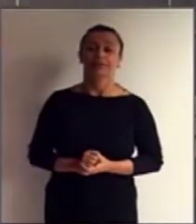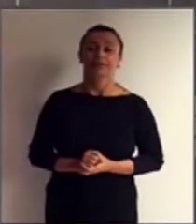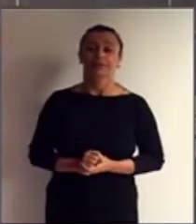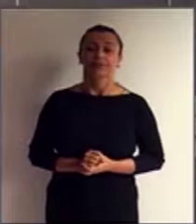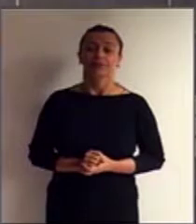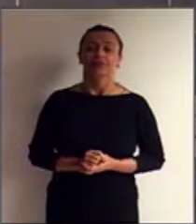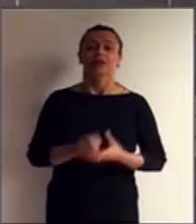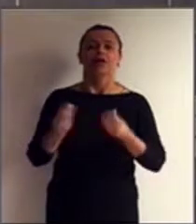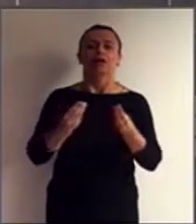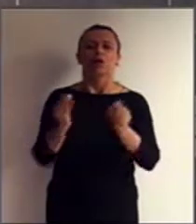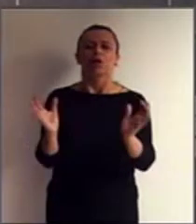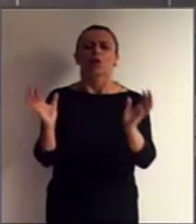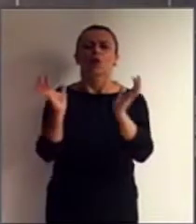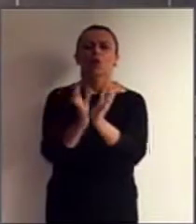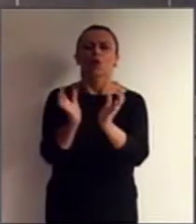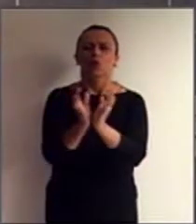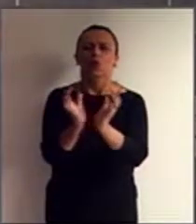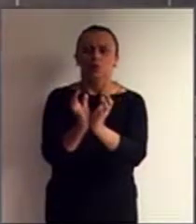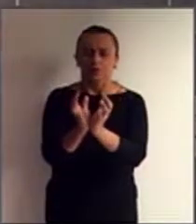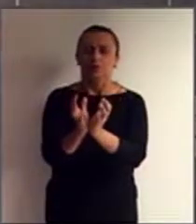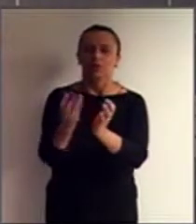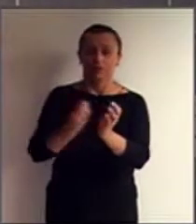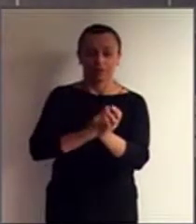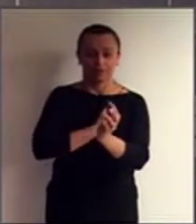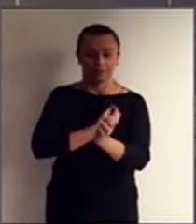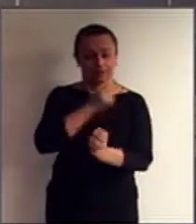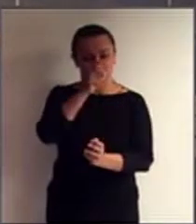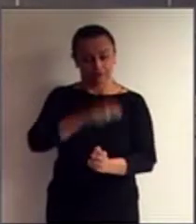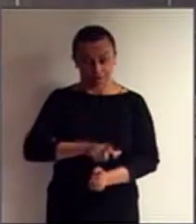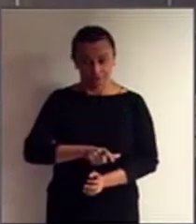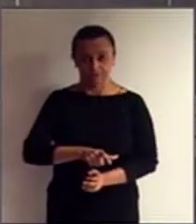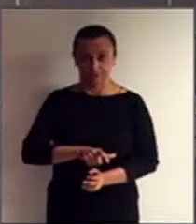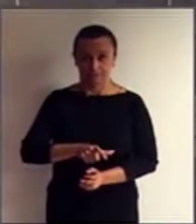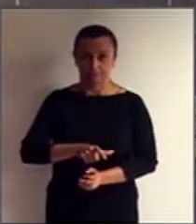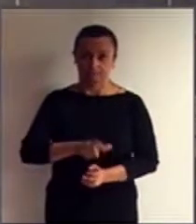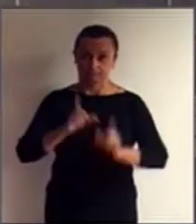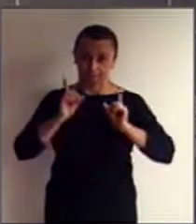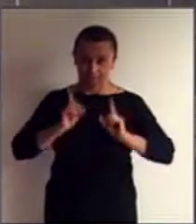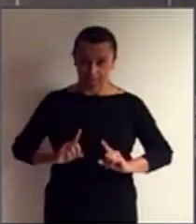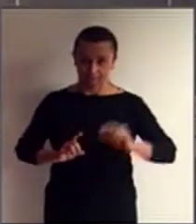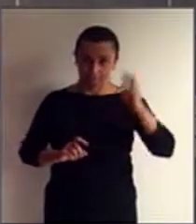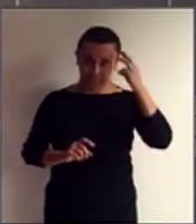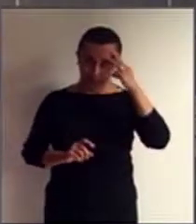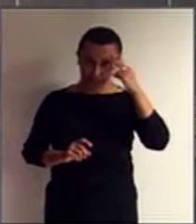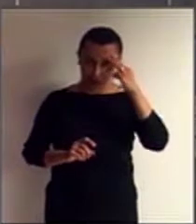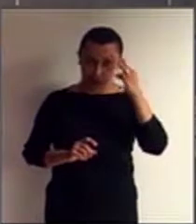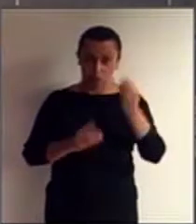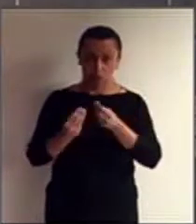grupo diferenciado de pessoas com deficiência mental.